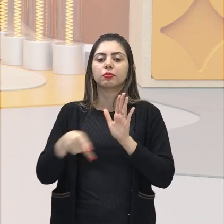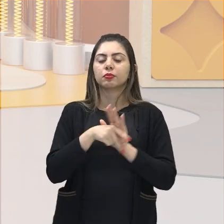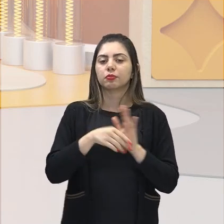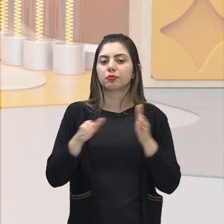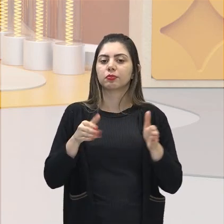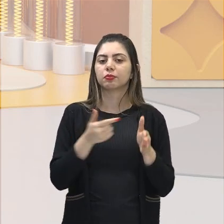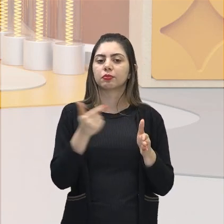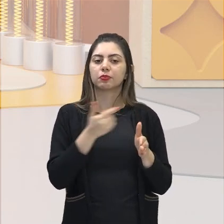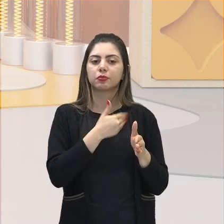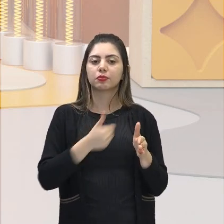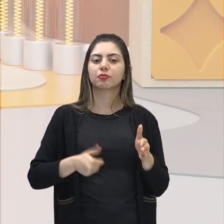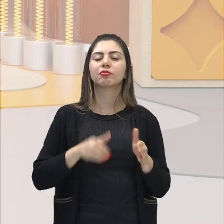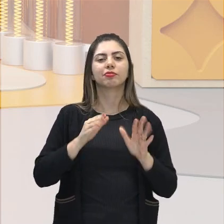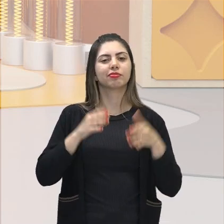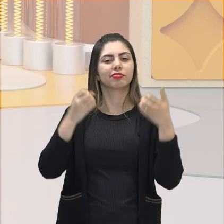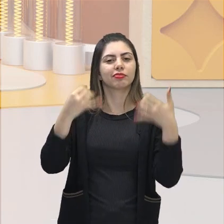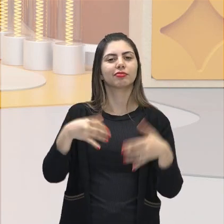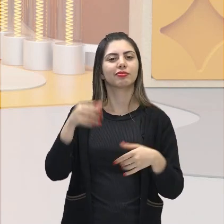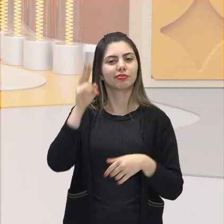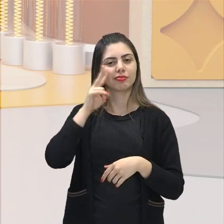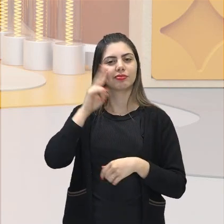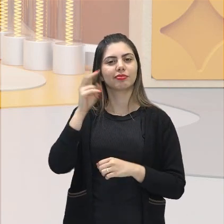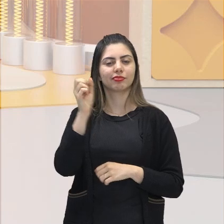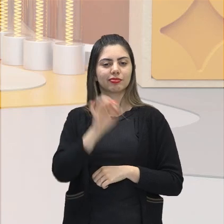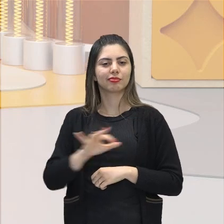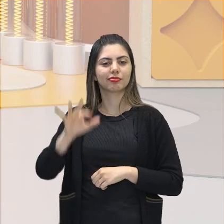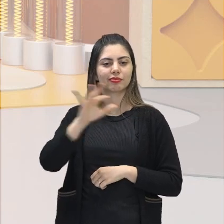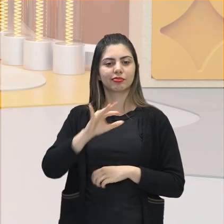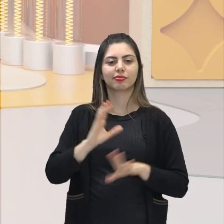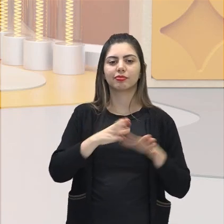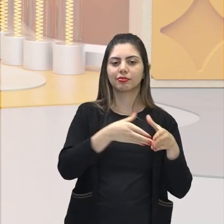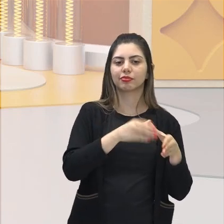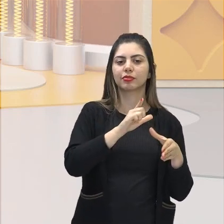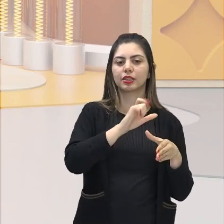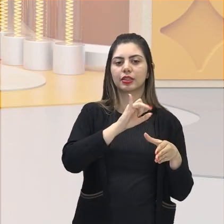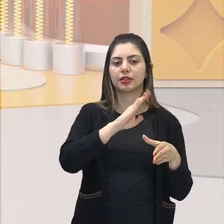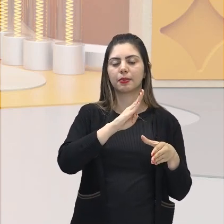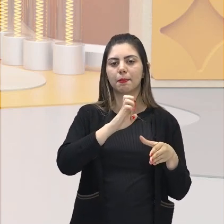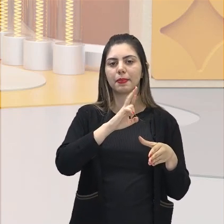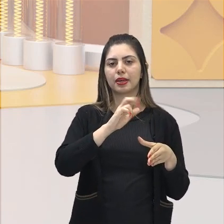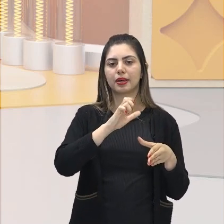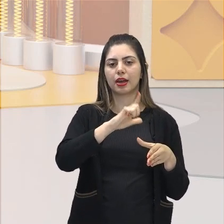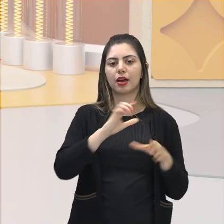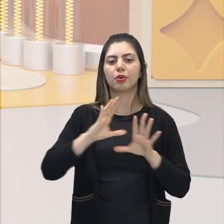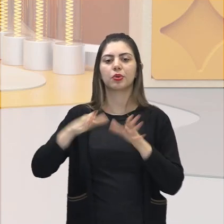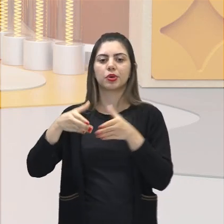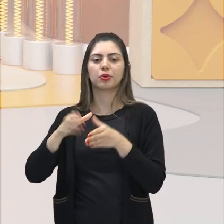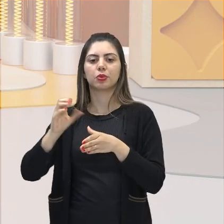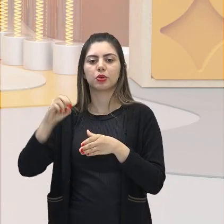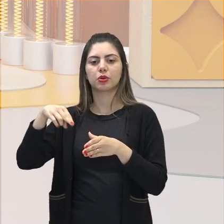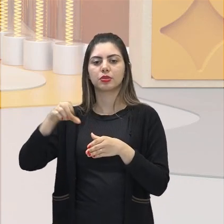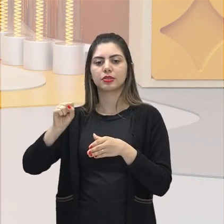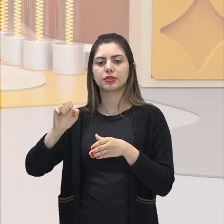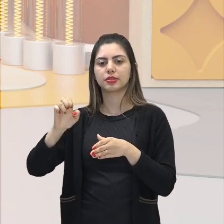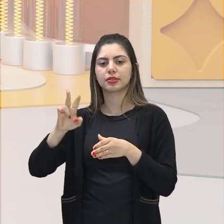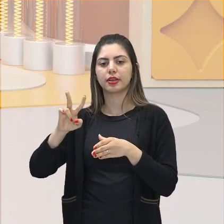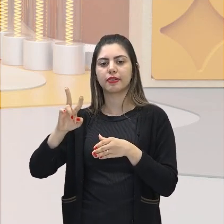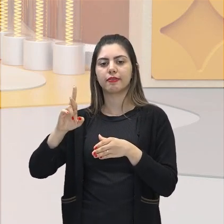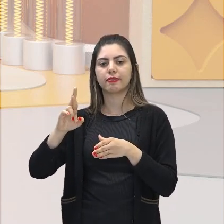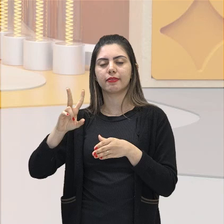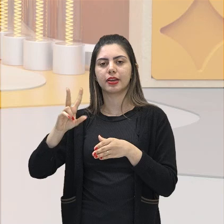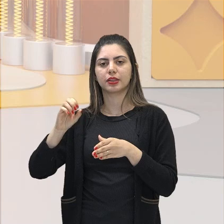conservadores, como nós já verificamos ali na nossa charge. Então, dois grupos políticos, o Partido Liberal e o Partido